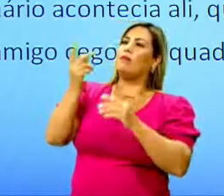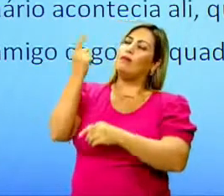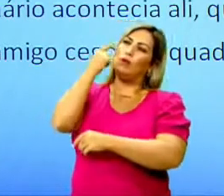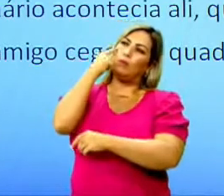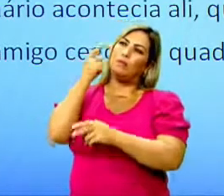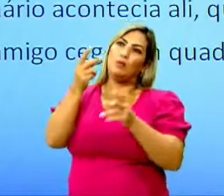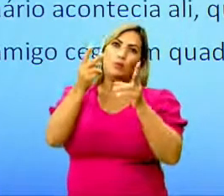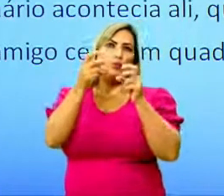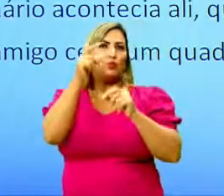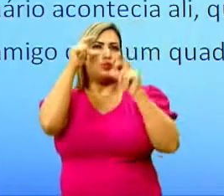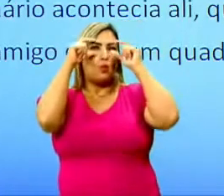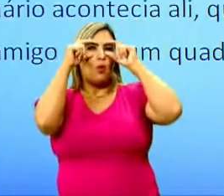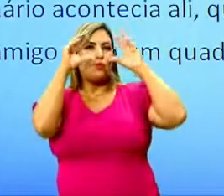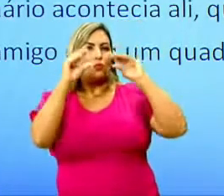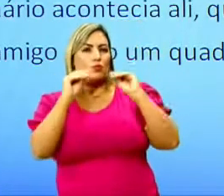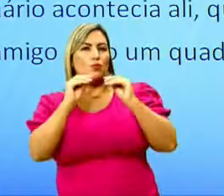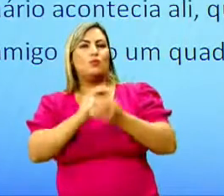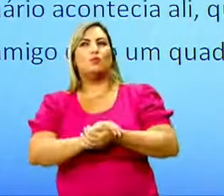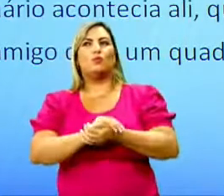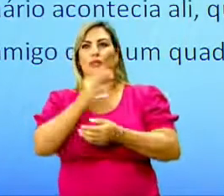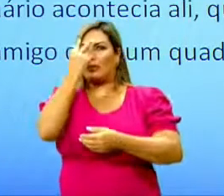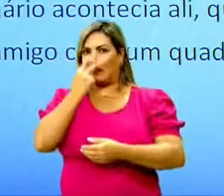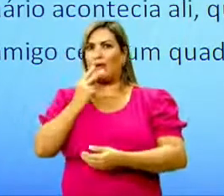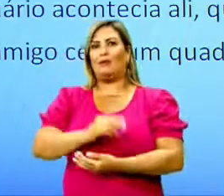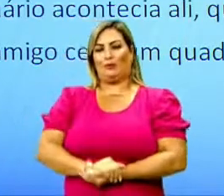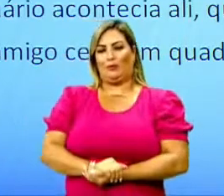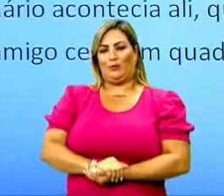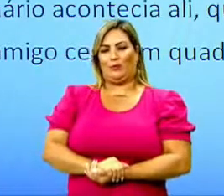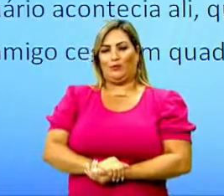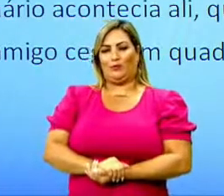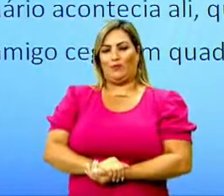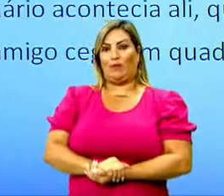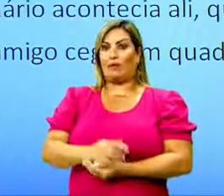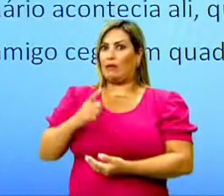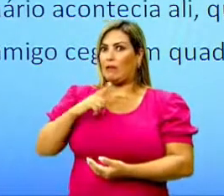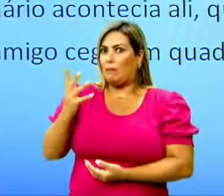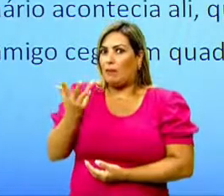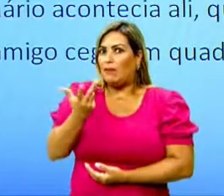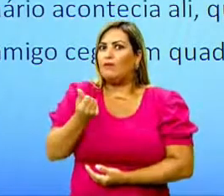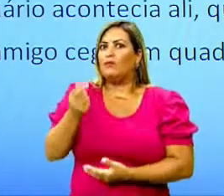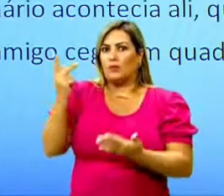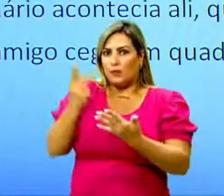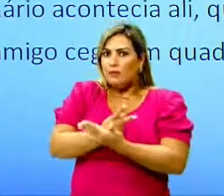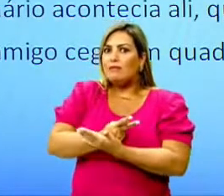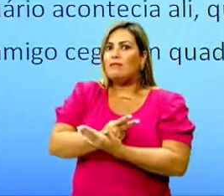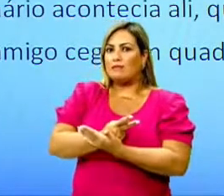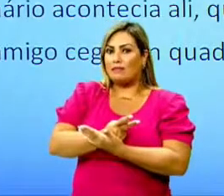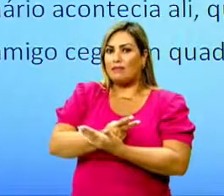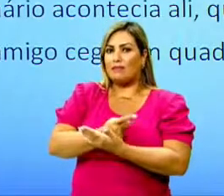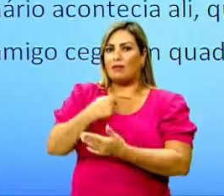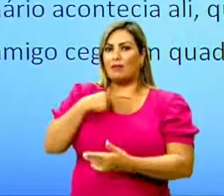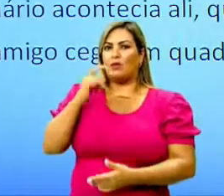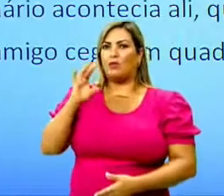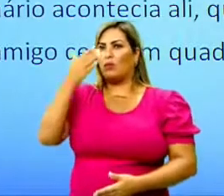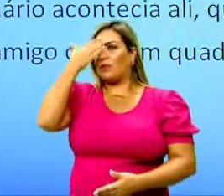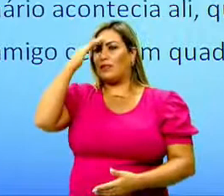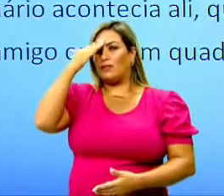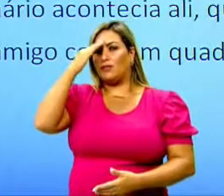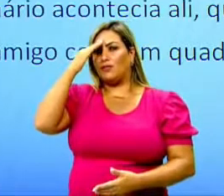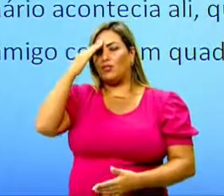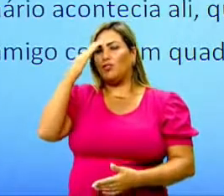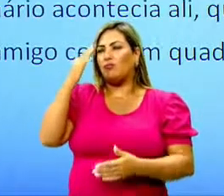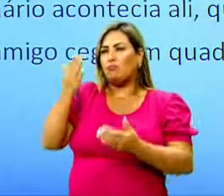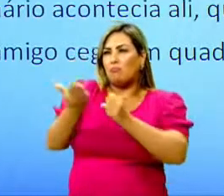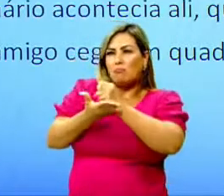O dióculos escuros era cego. Algo extraordinário acontecia ali, que eu só compreendia na